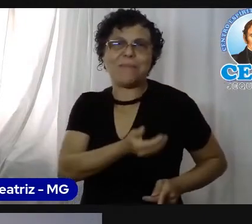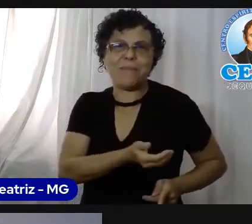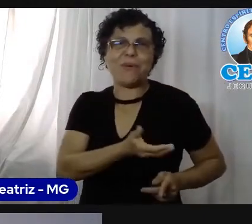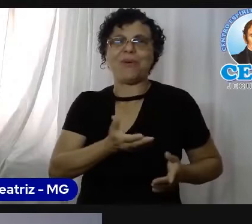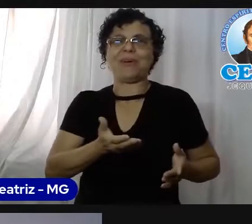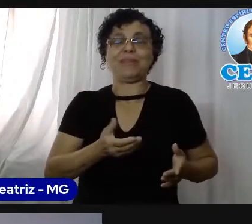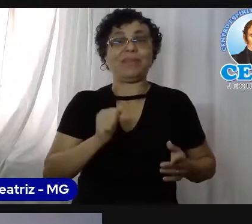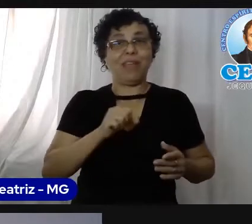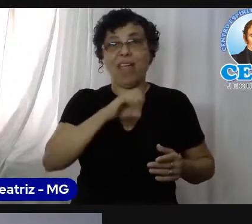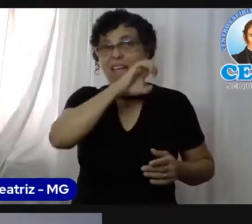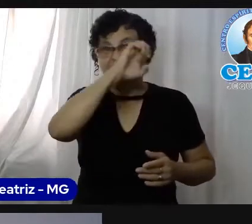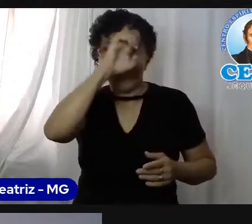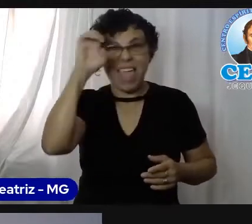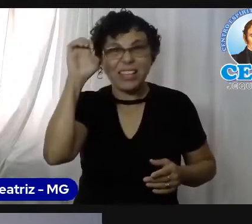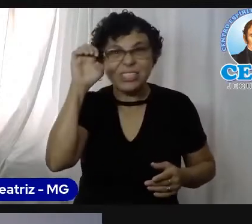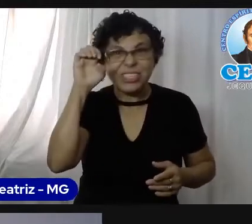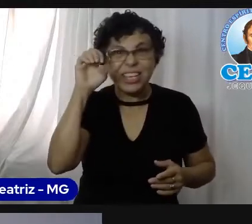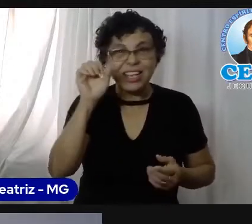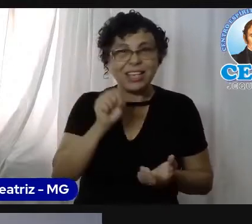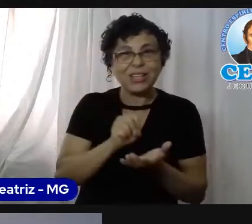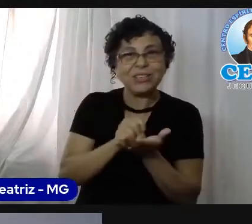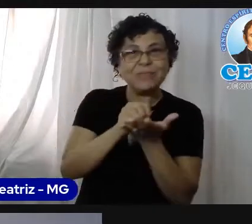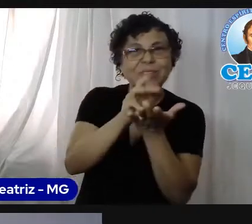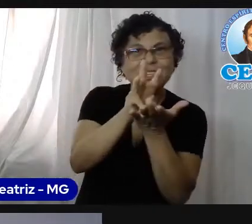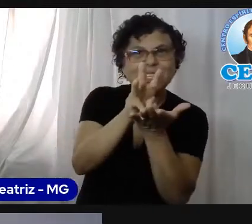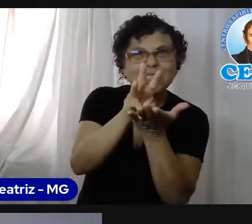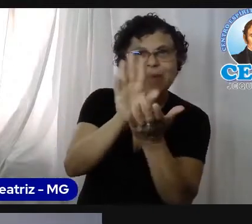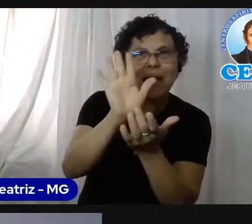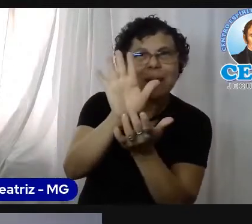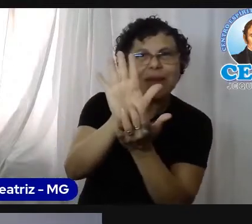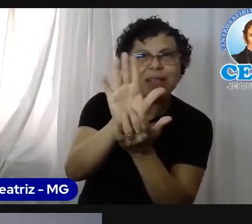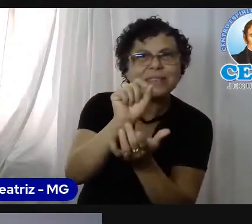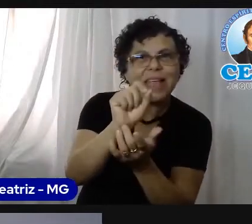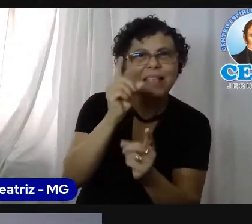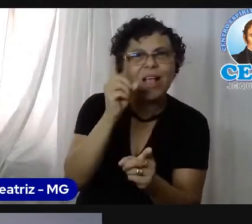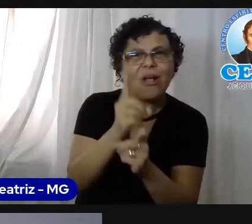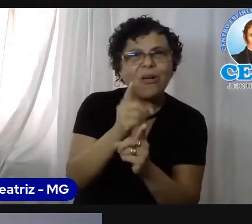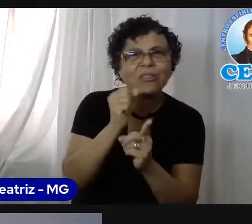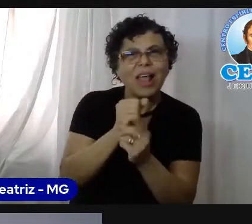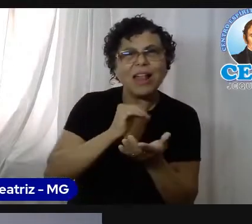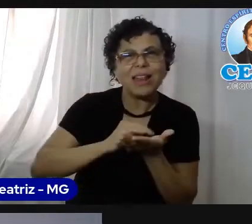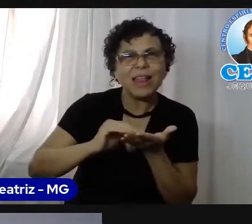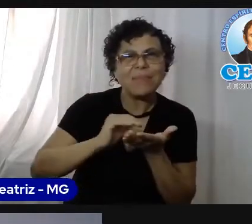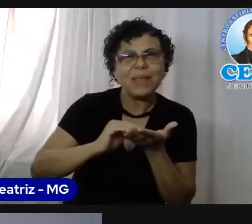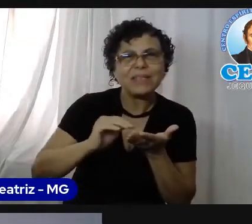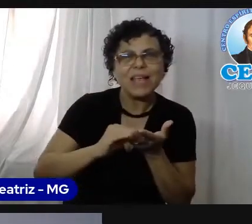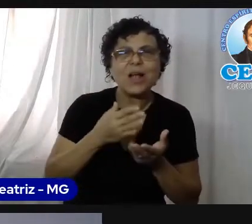éticas que o Espiritismo apresenta, nós podemos encontrar na mensagem do homem de bem.